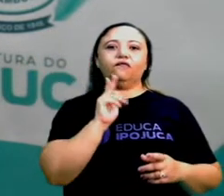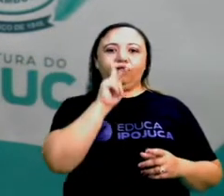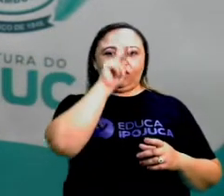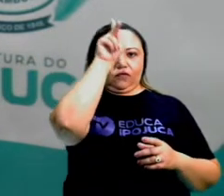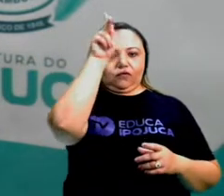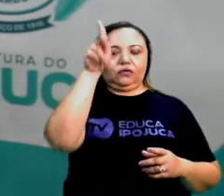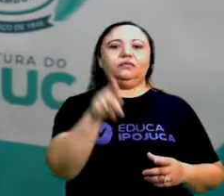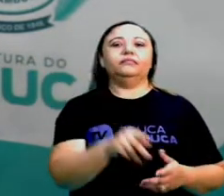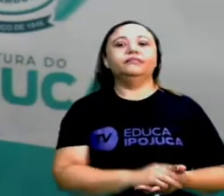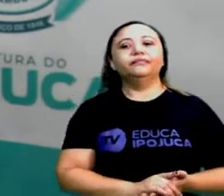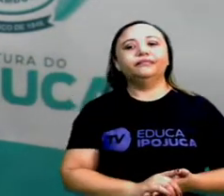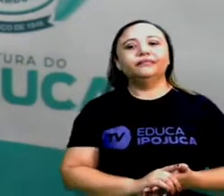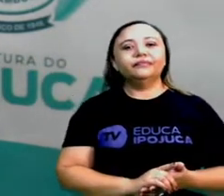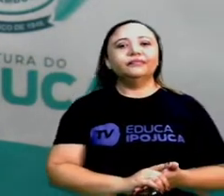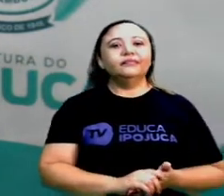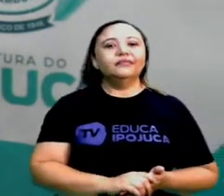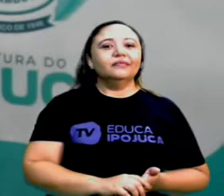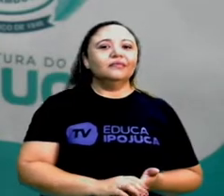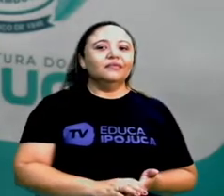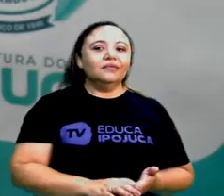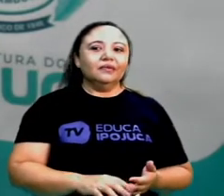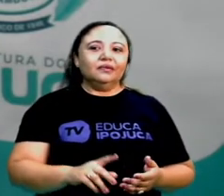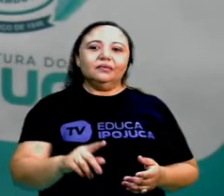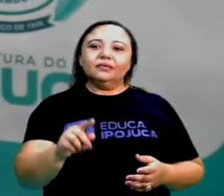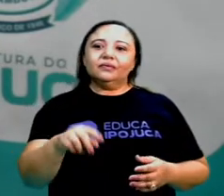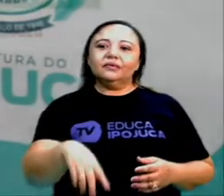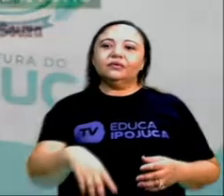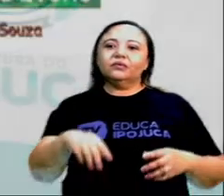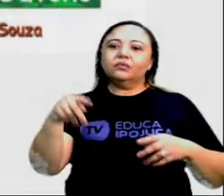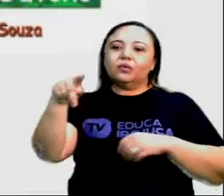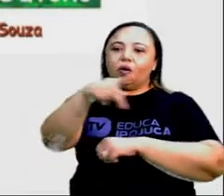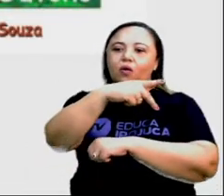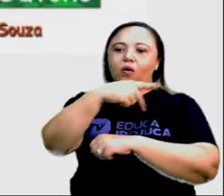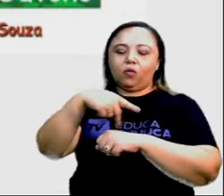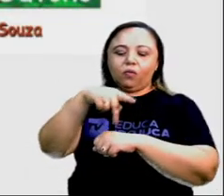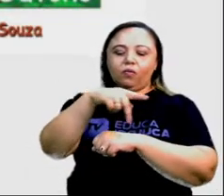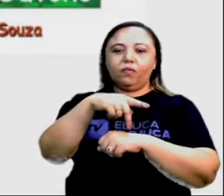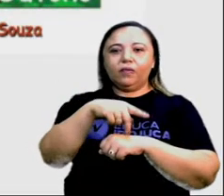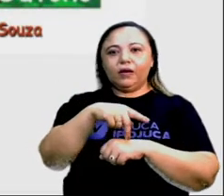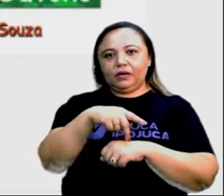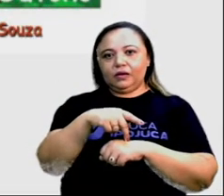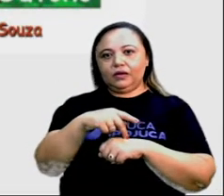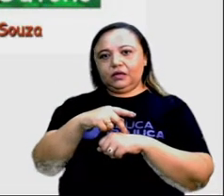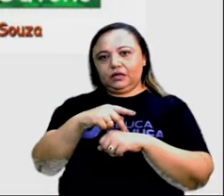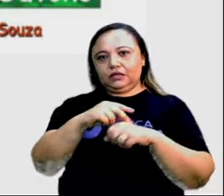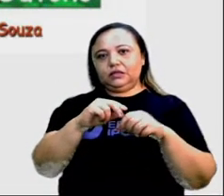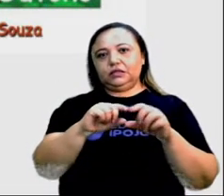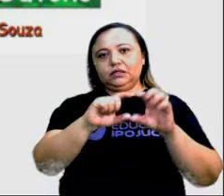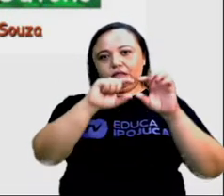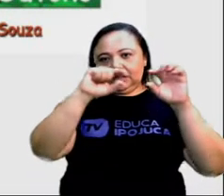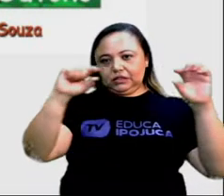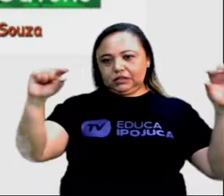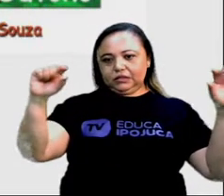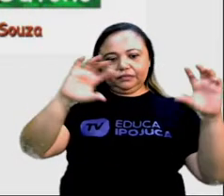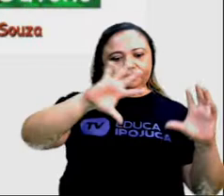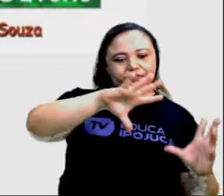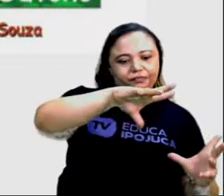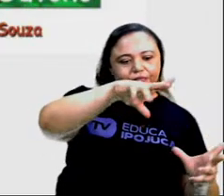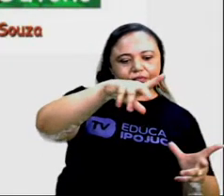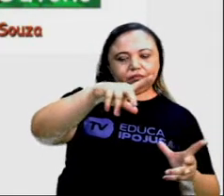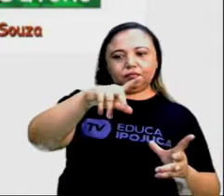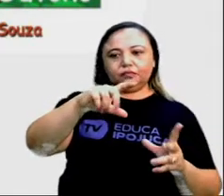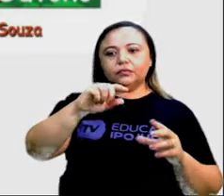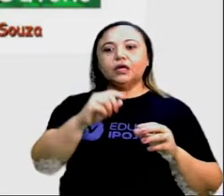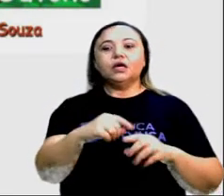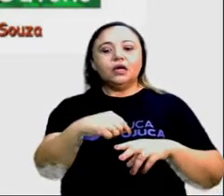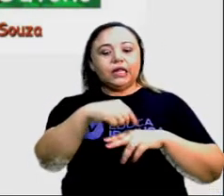percebe, é o verão. Os países localizados na faixa tropical do planeta não possuem